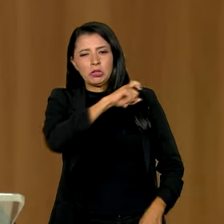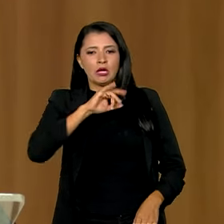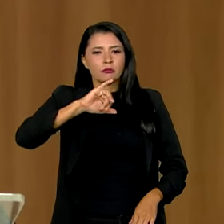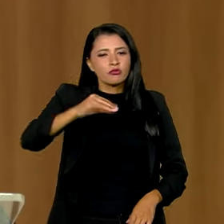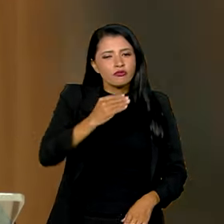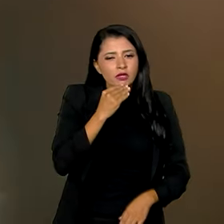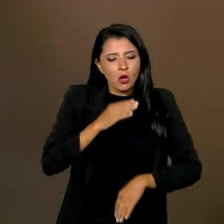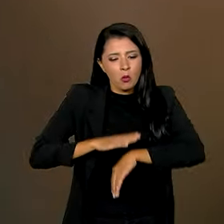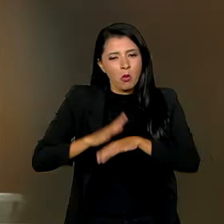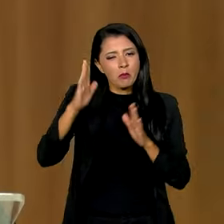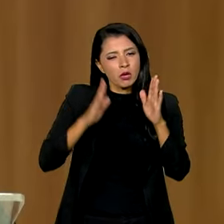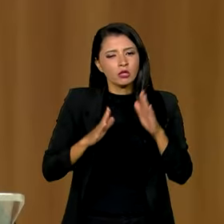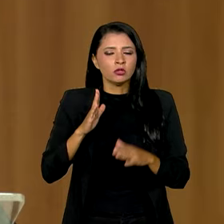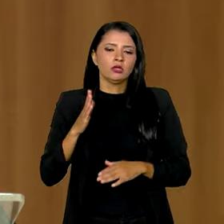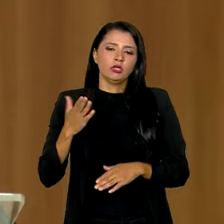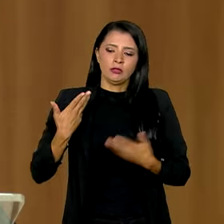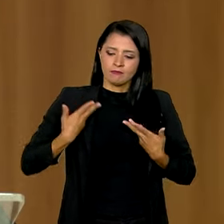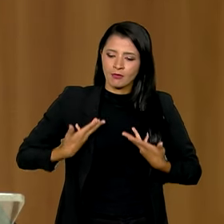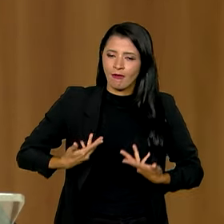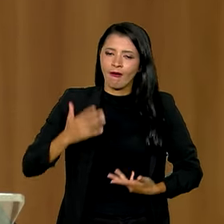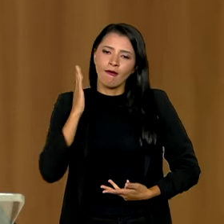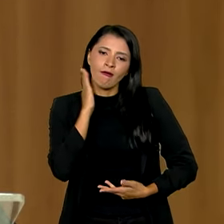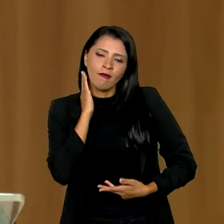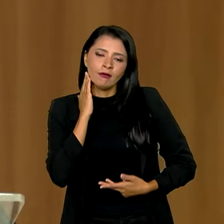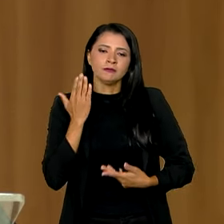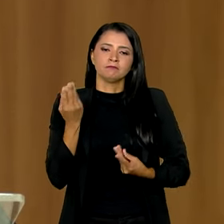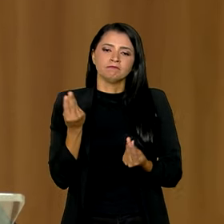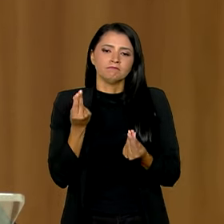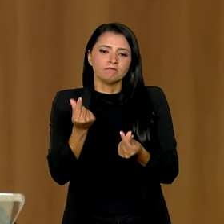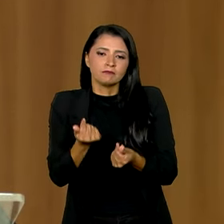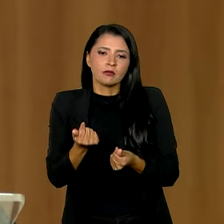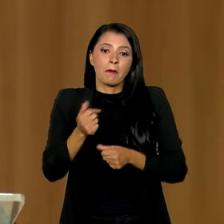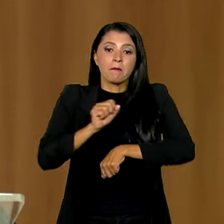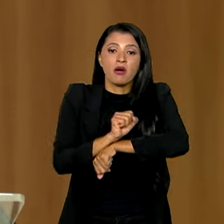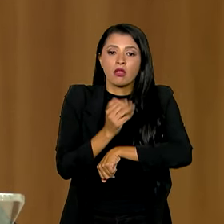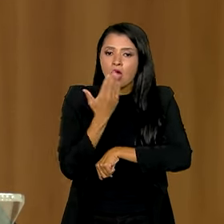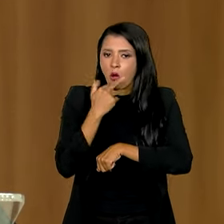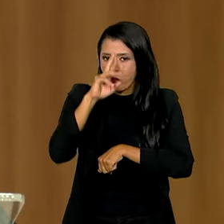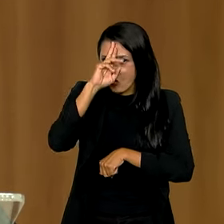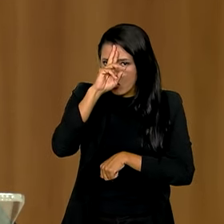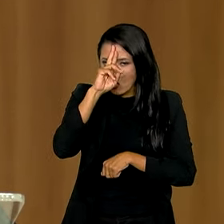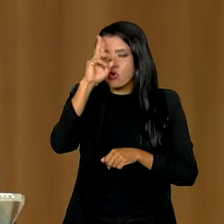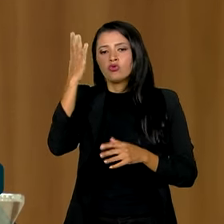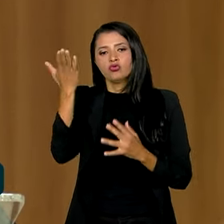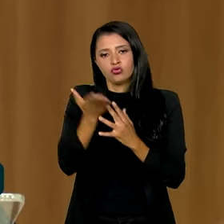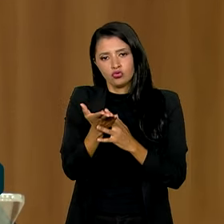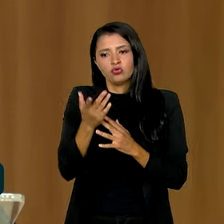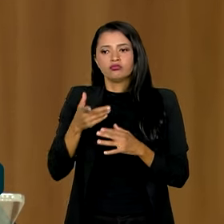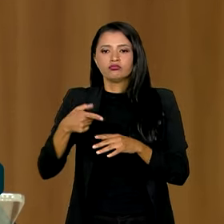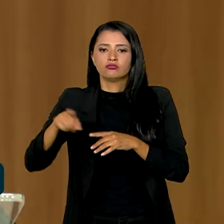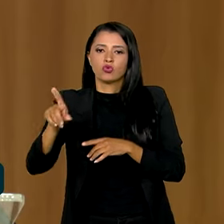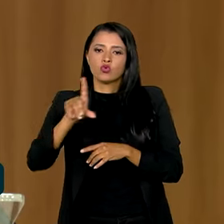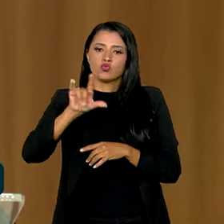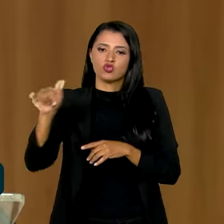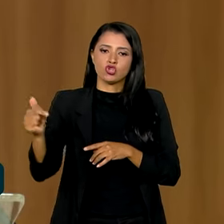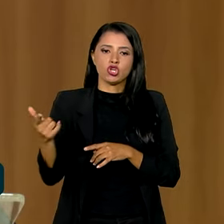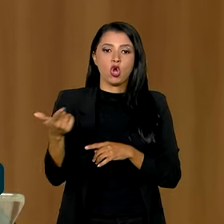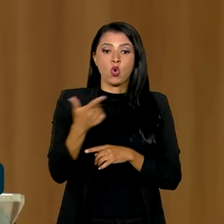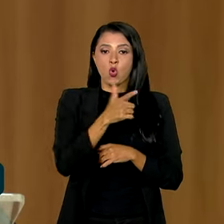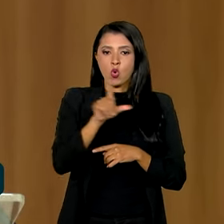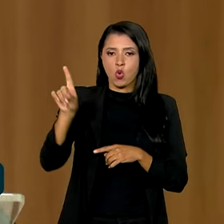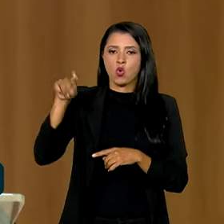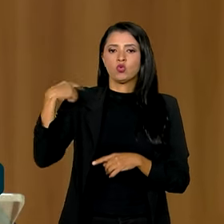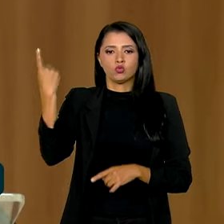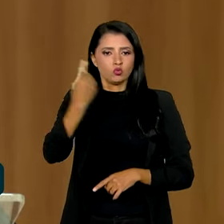legais, que vai desde o repouso para o almoço, que vai do descanso entre as jornadas, de um dia para o outro.